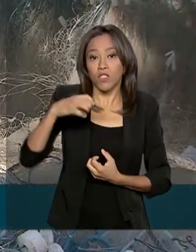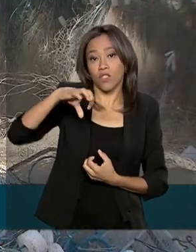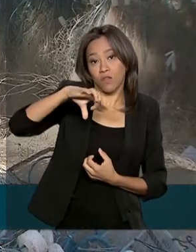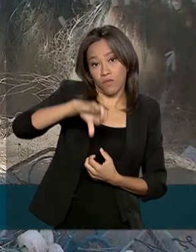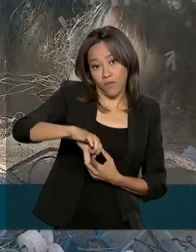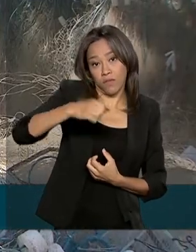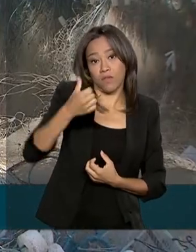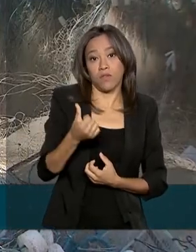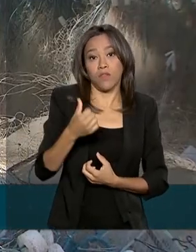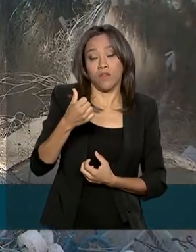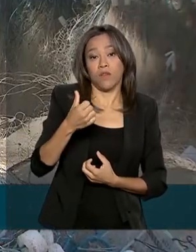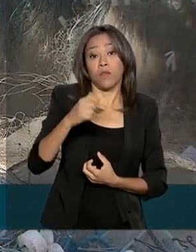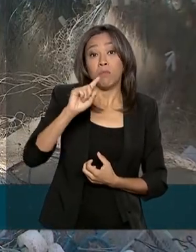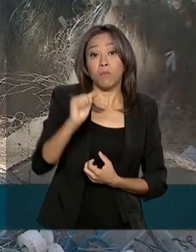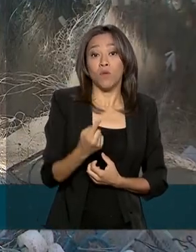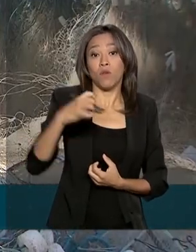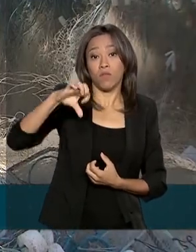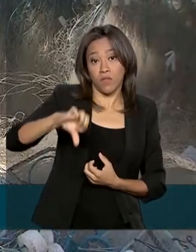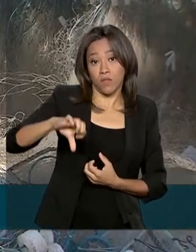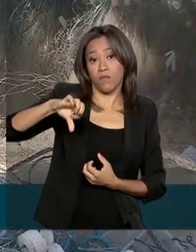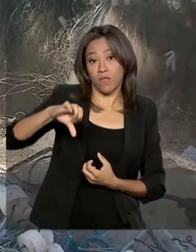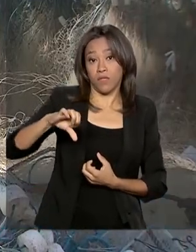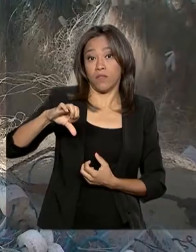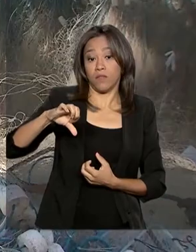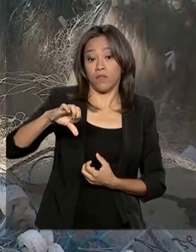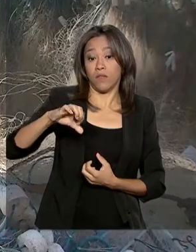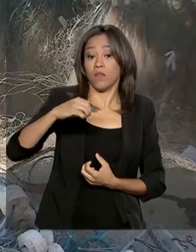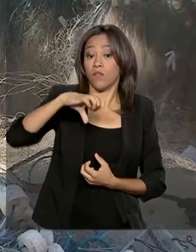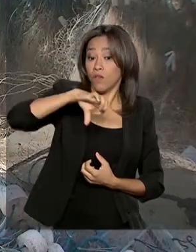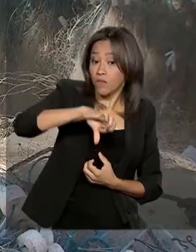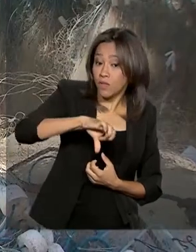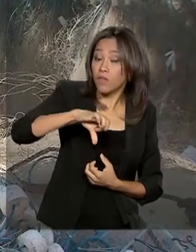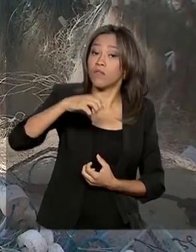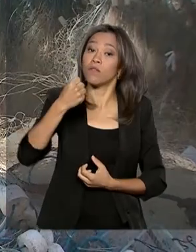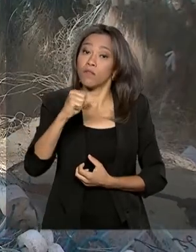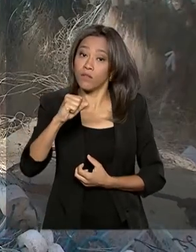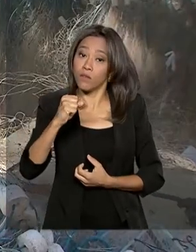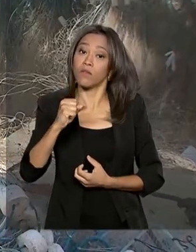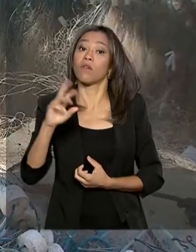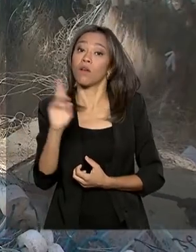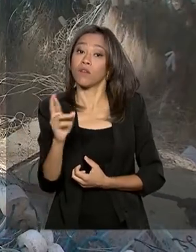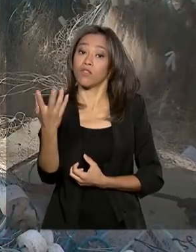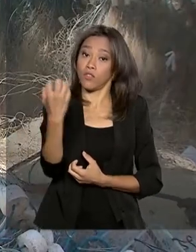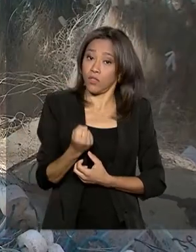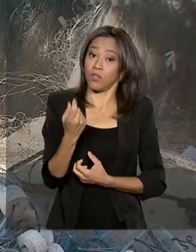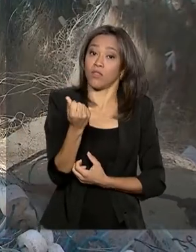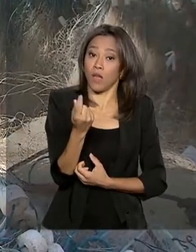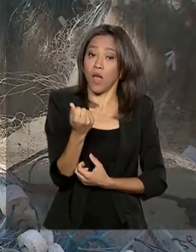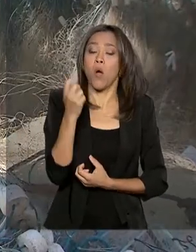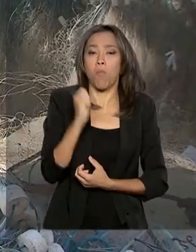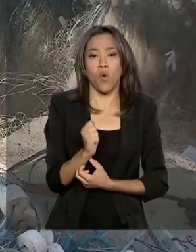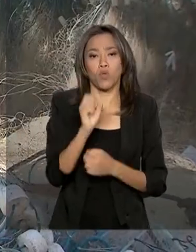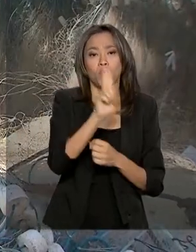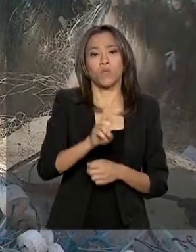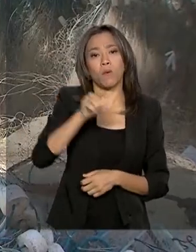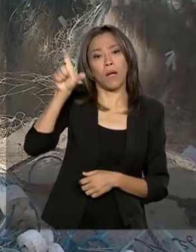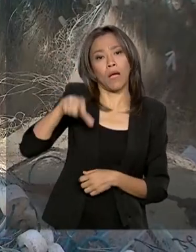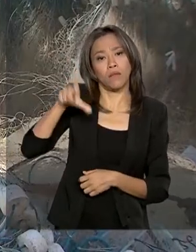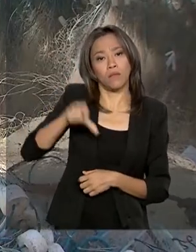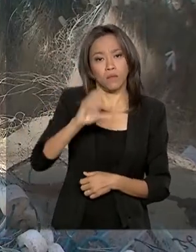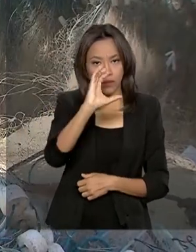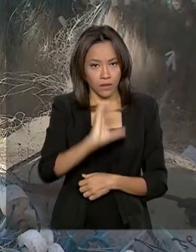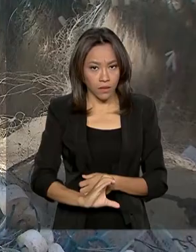e será pago em duas parcelas de R$ 998,00. A retirada do dinheiro pode ser feita com o cartão do cidadão,